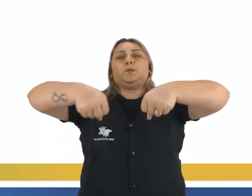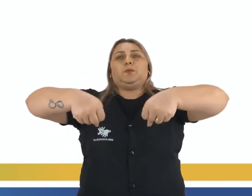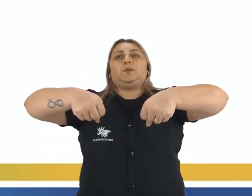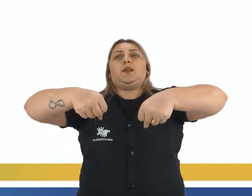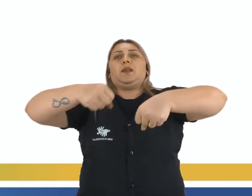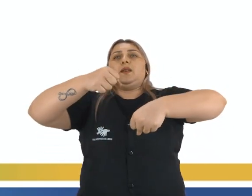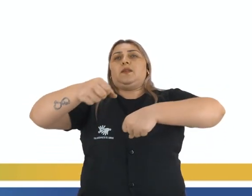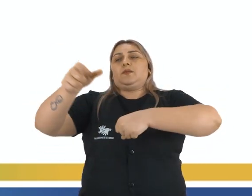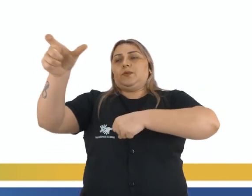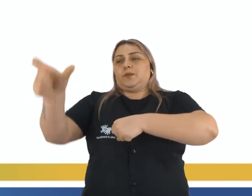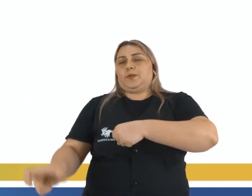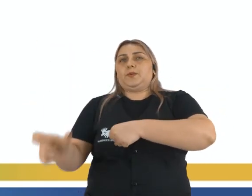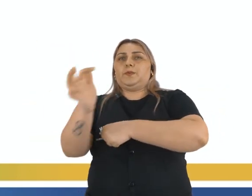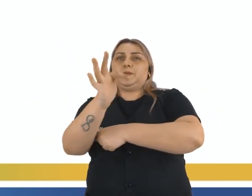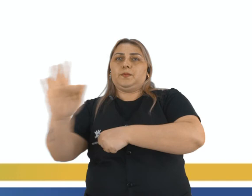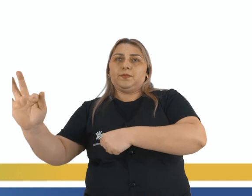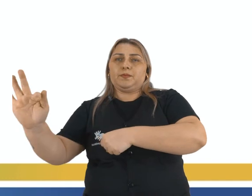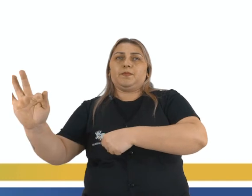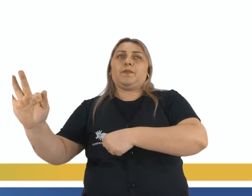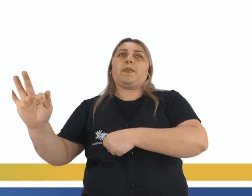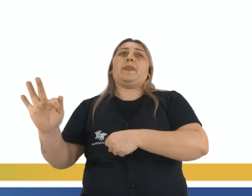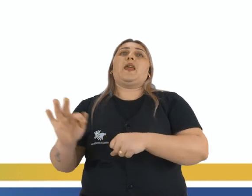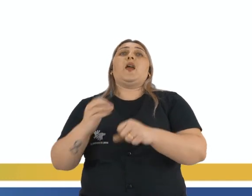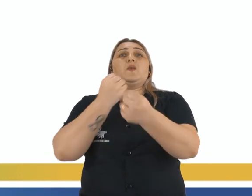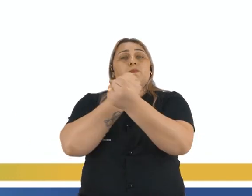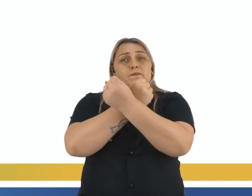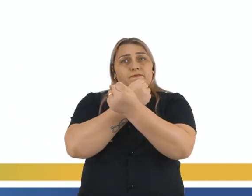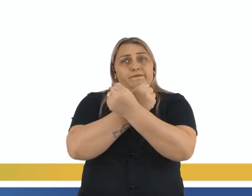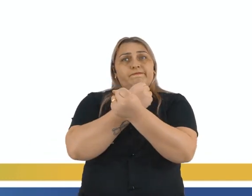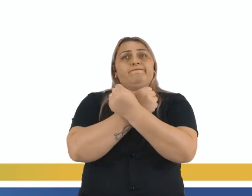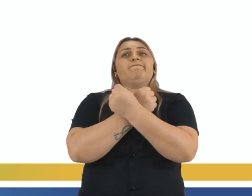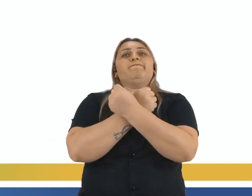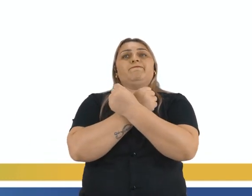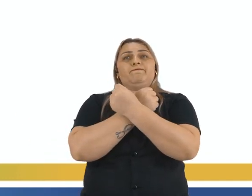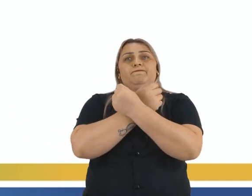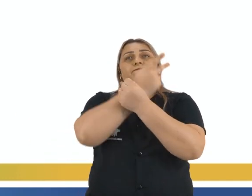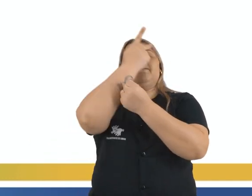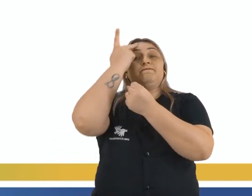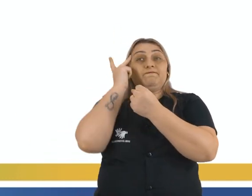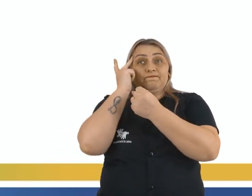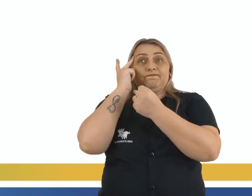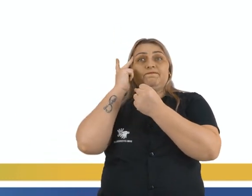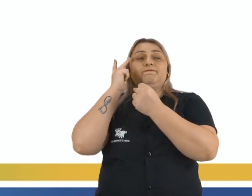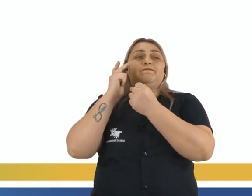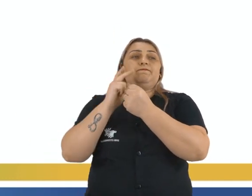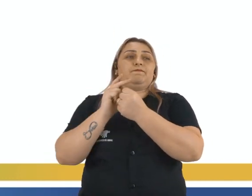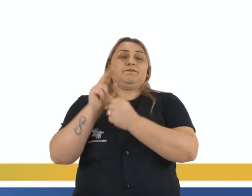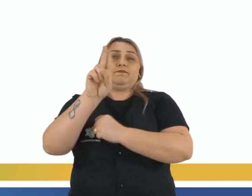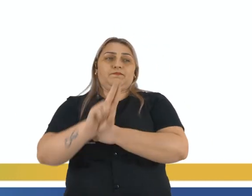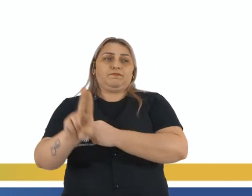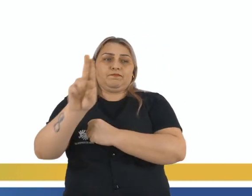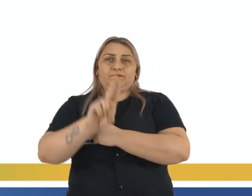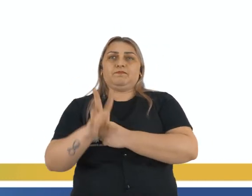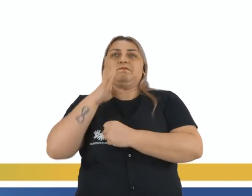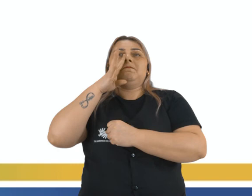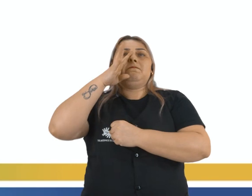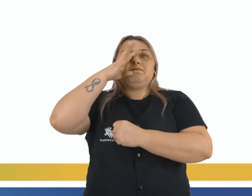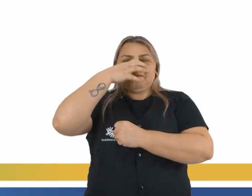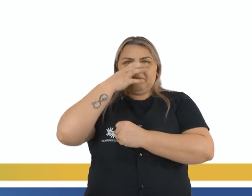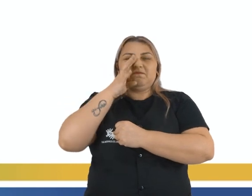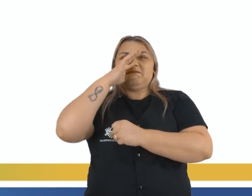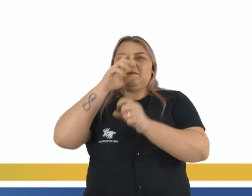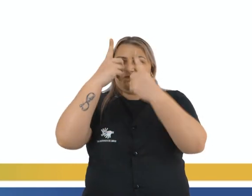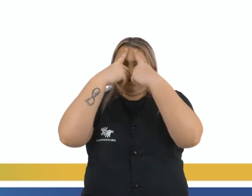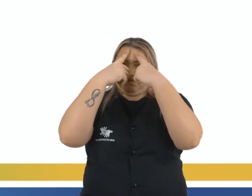franceses. E esses escravos, gente, essas pessoas, esses rebeldes, né, eles usaram de muita violência. Então, foi um momento